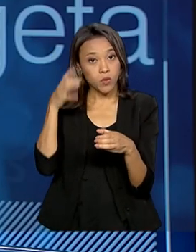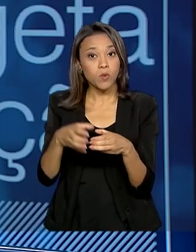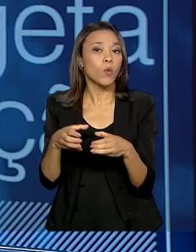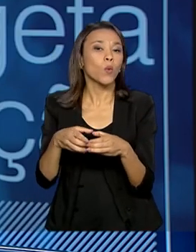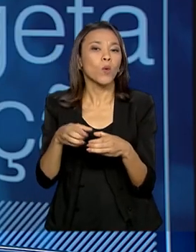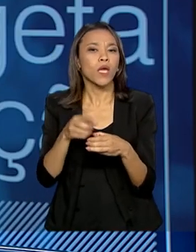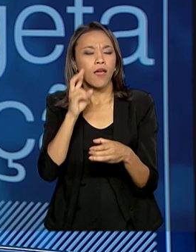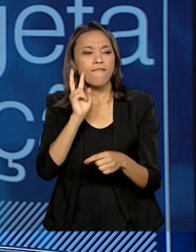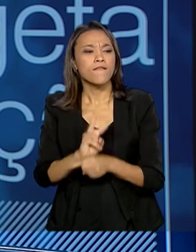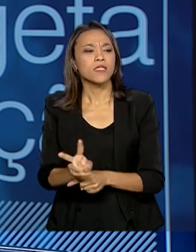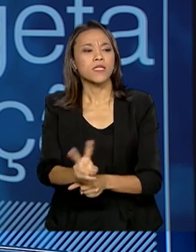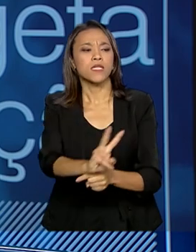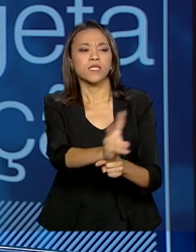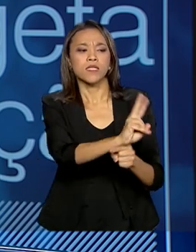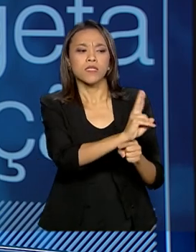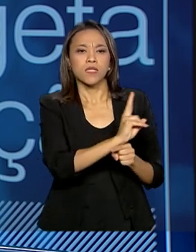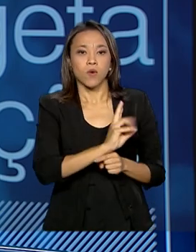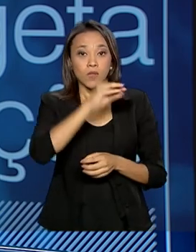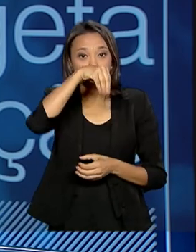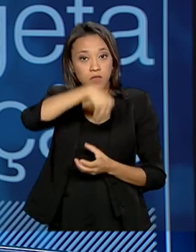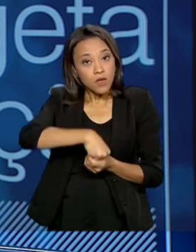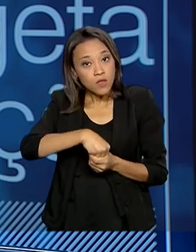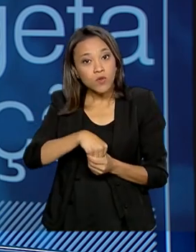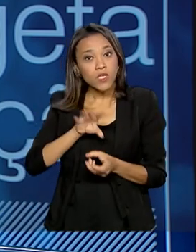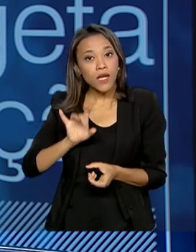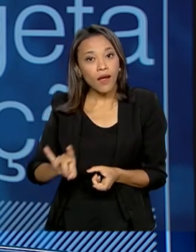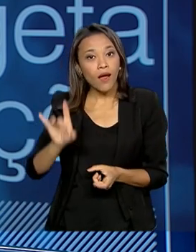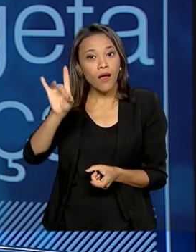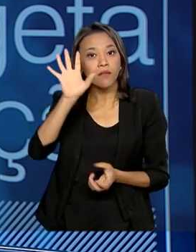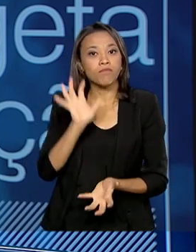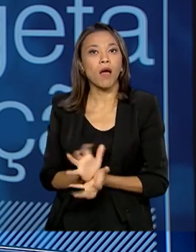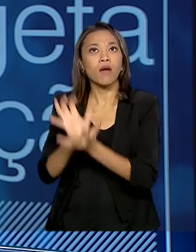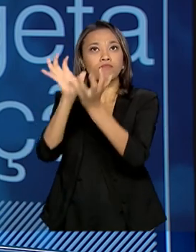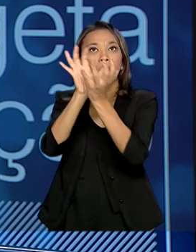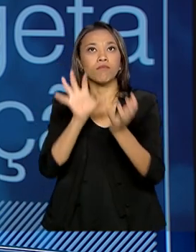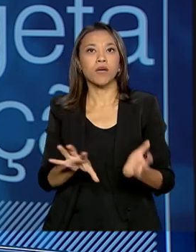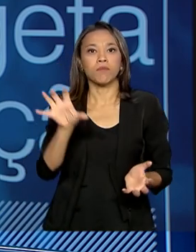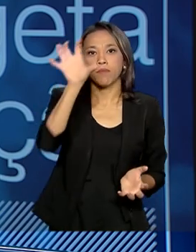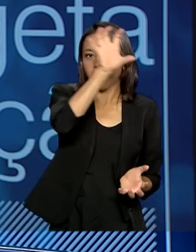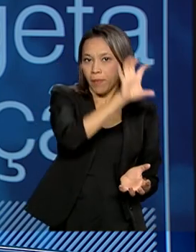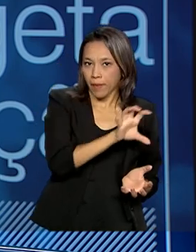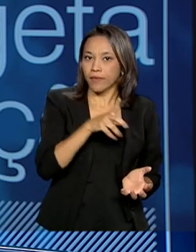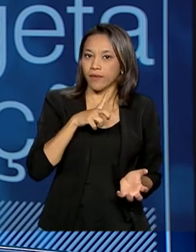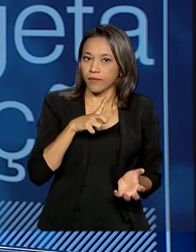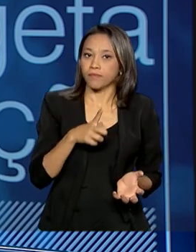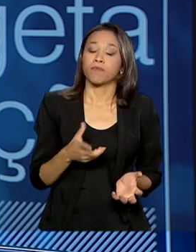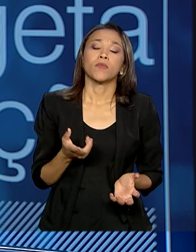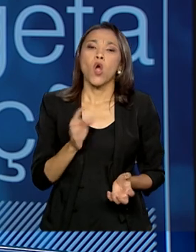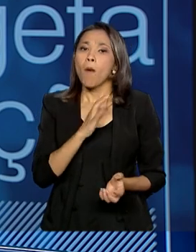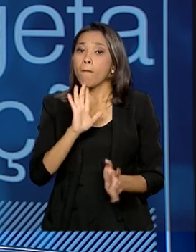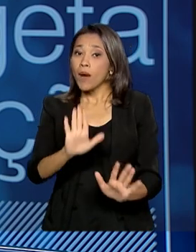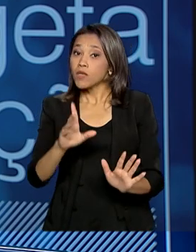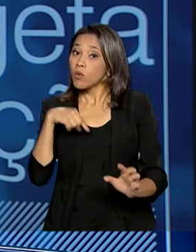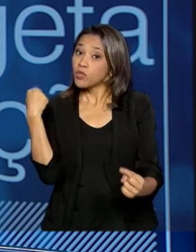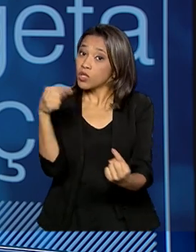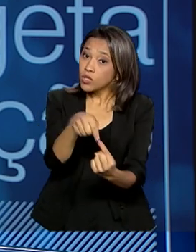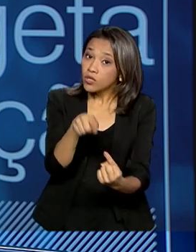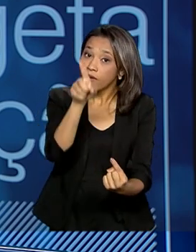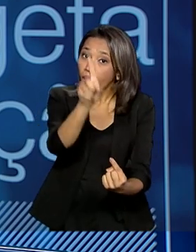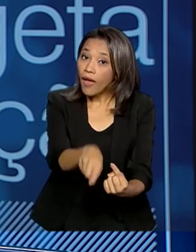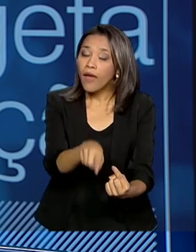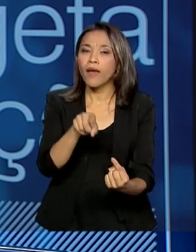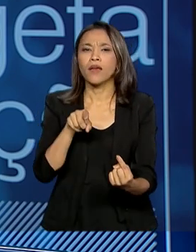de conservação. Mas o objetivo maior nosso é que a gente faça uma